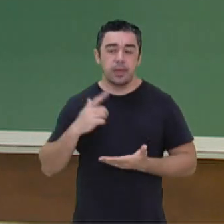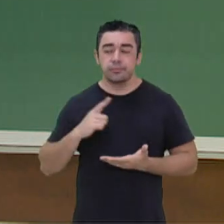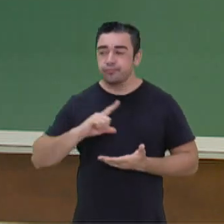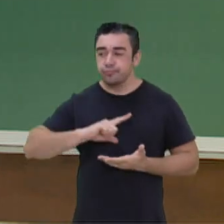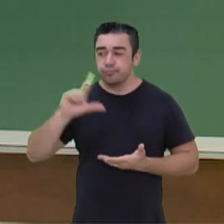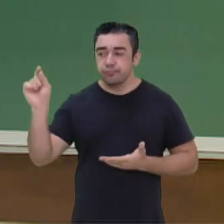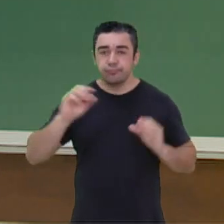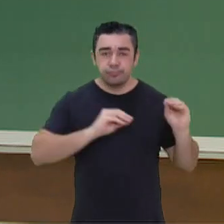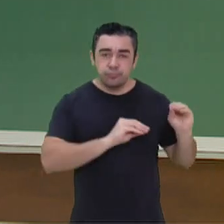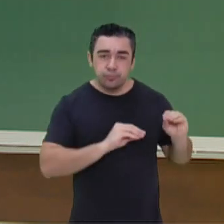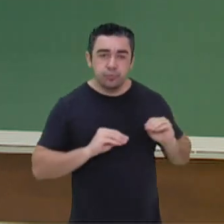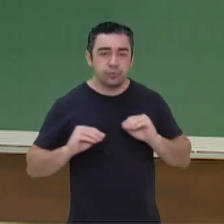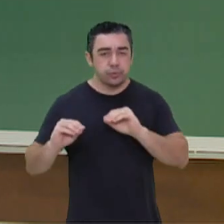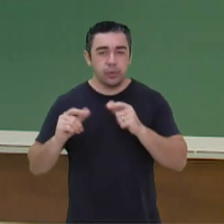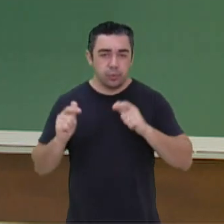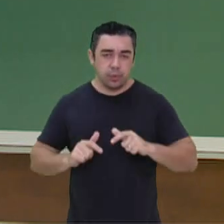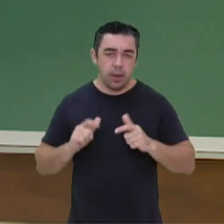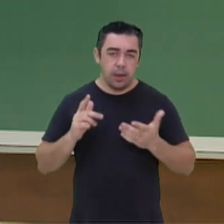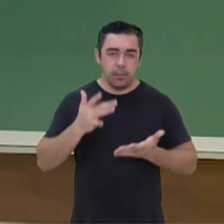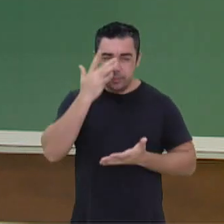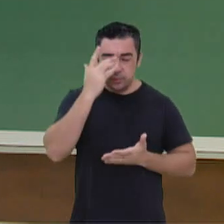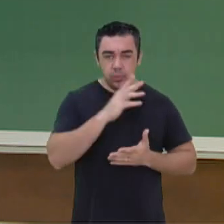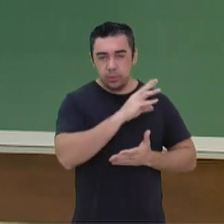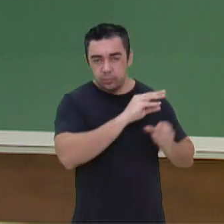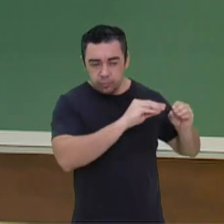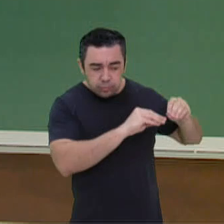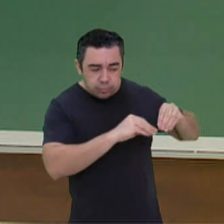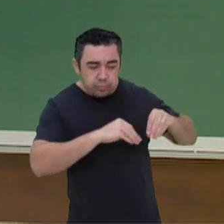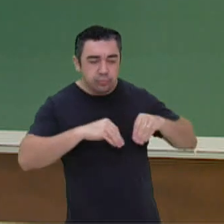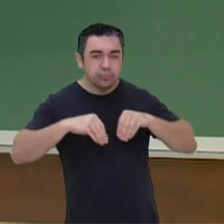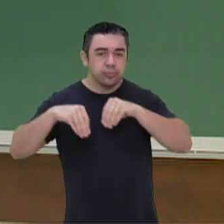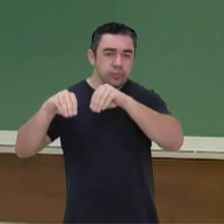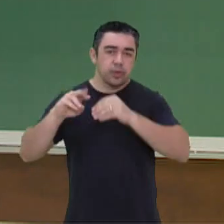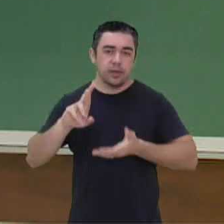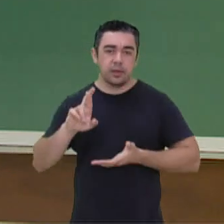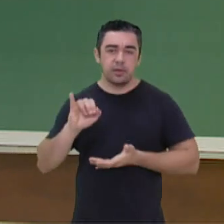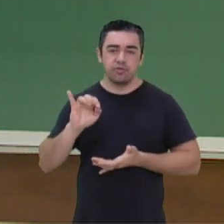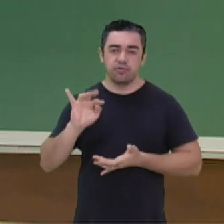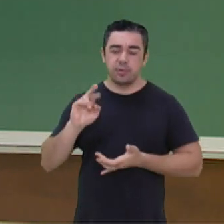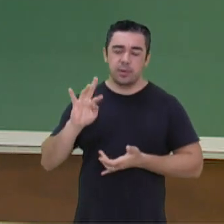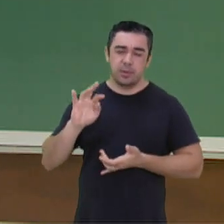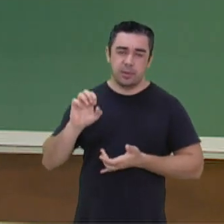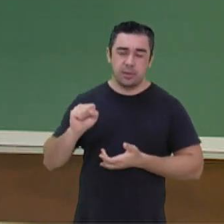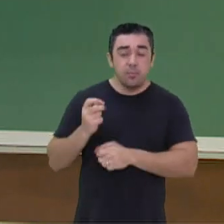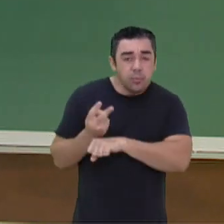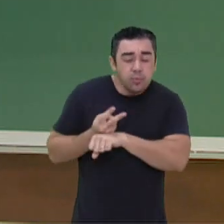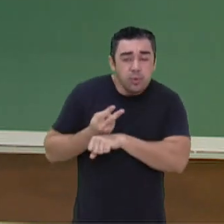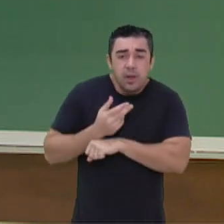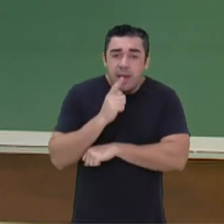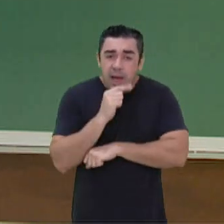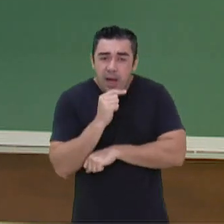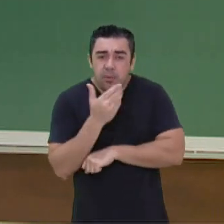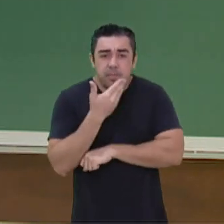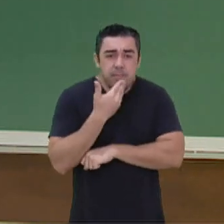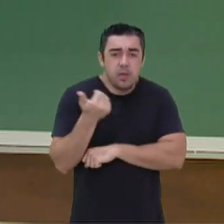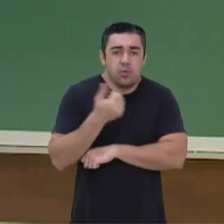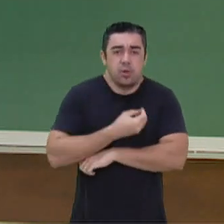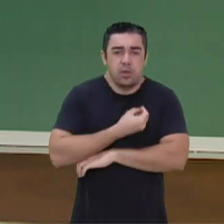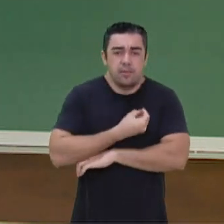indo para outros lugares, que são os retirantes ali, procurando, então, água, melhorias de vidas.